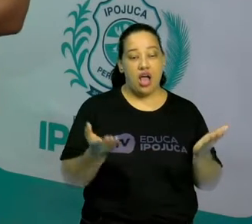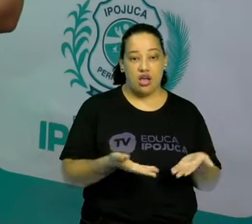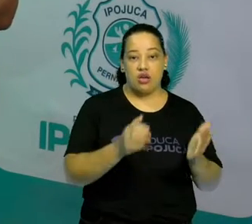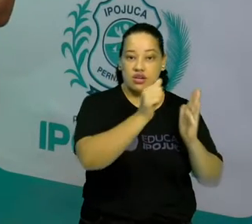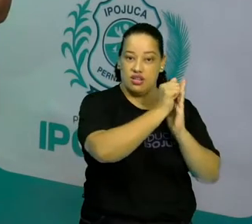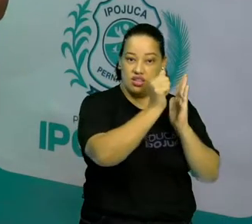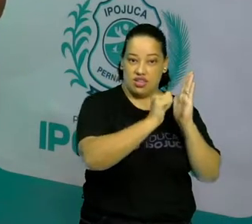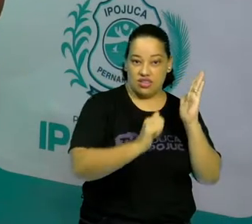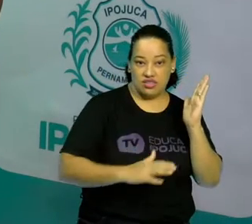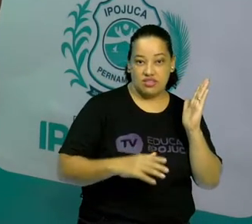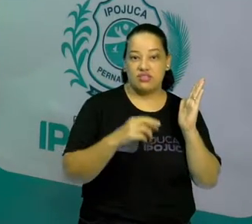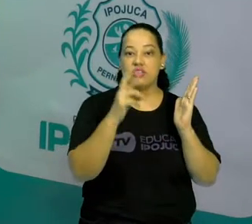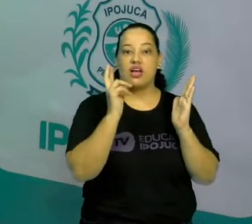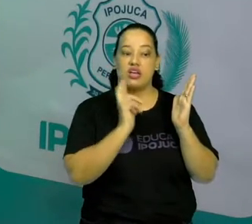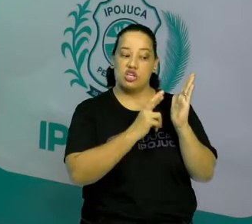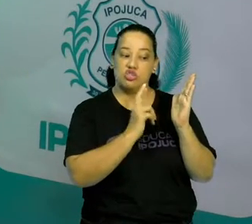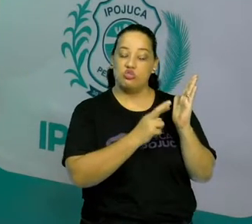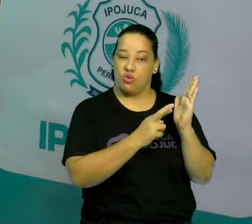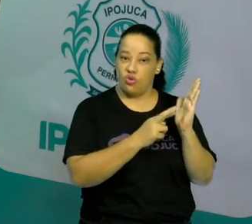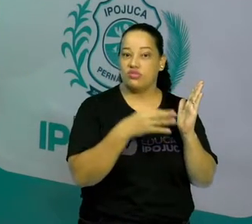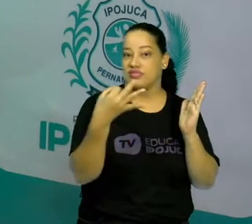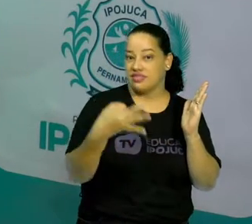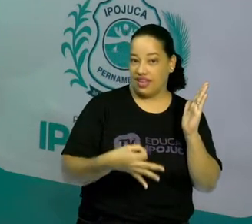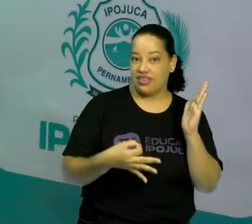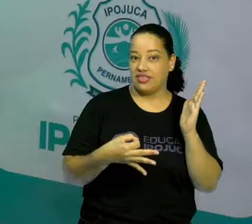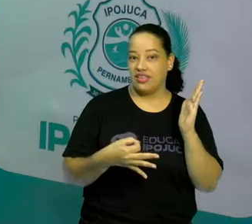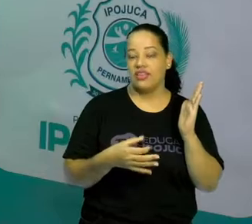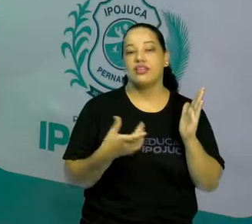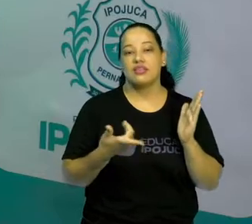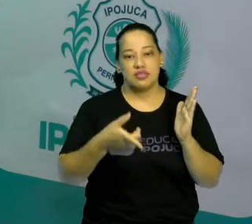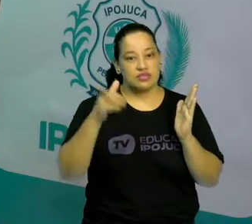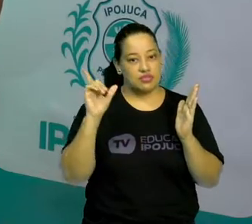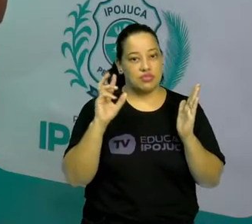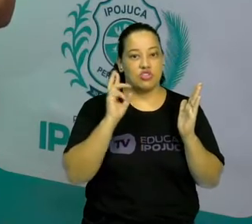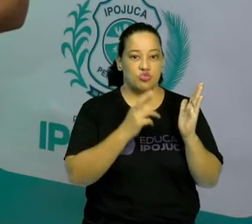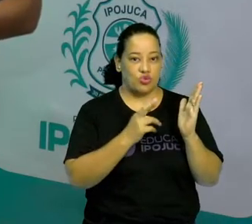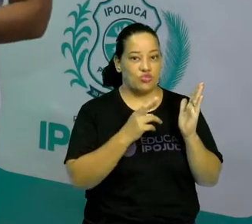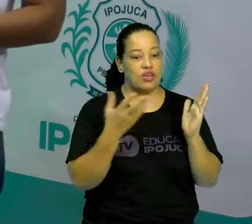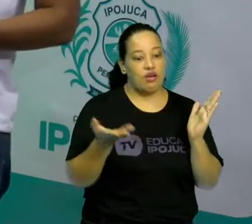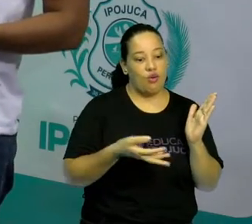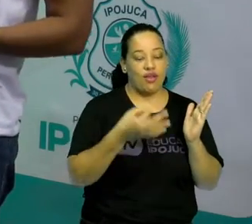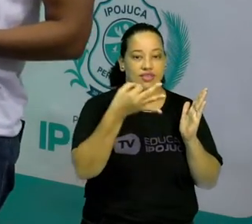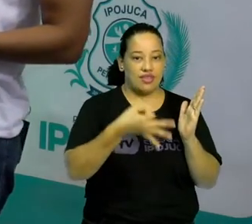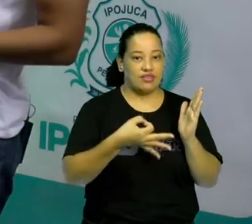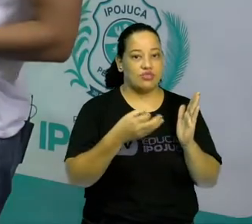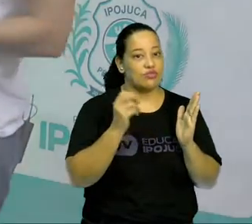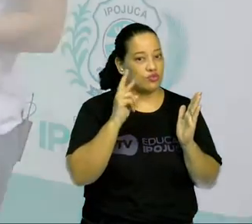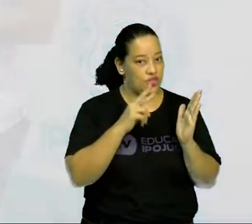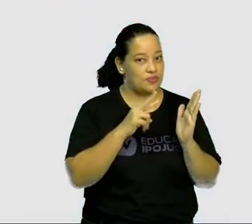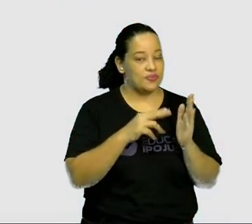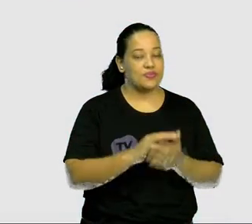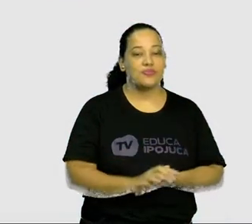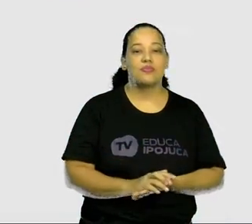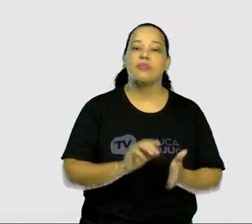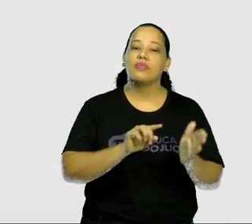exercício que eu também deixei aqui para vocês responderem na semana passada. Primeira pergunta,